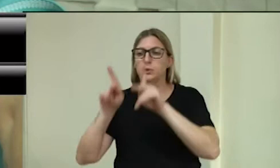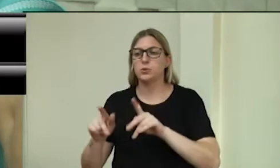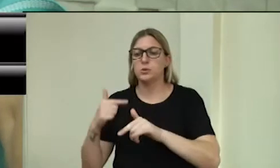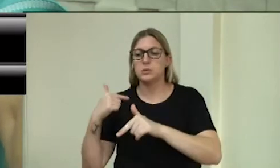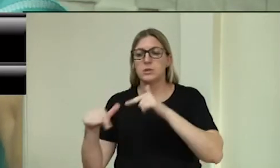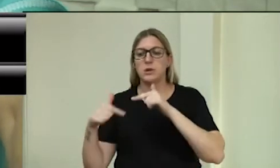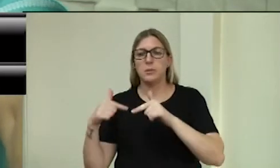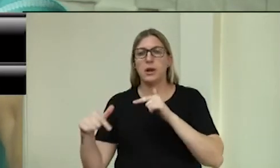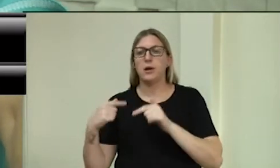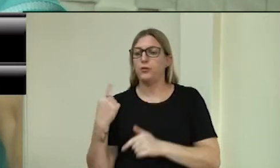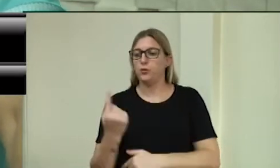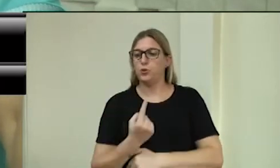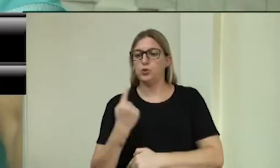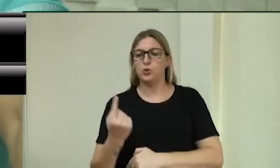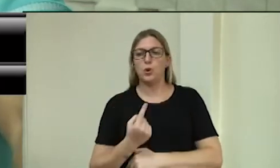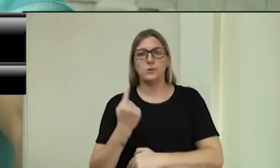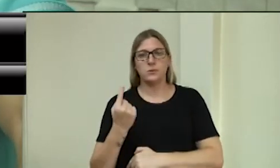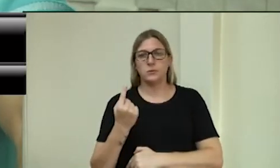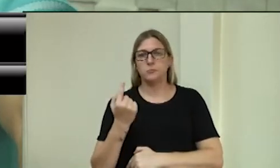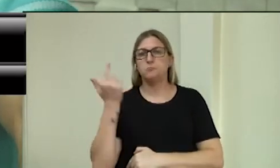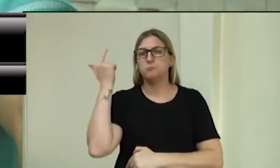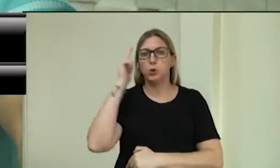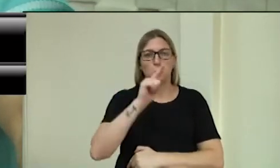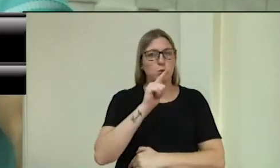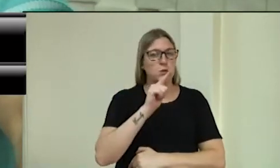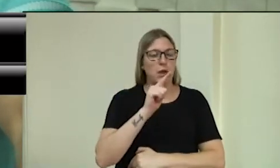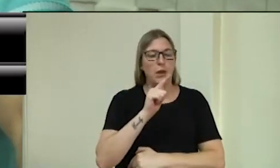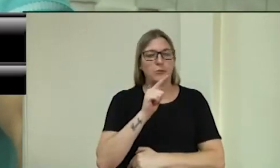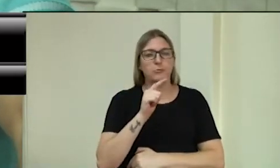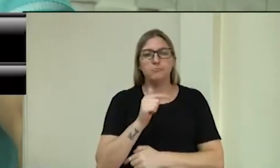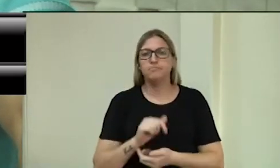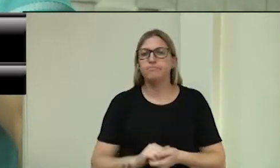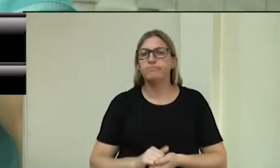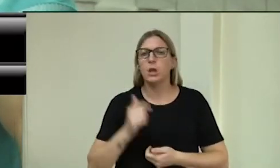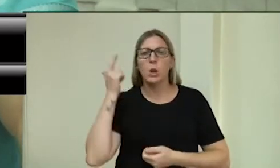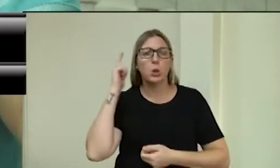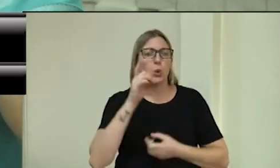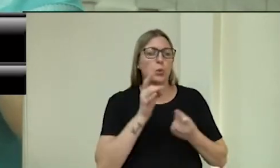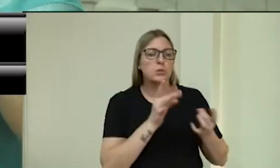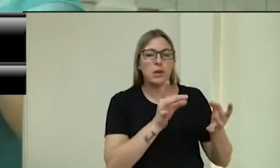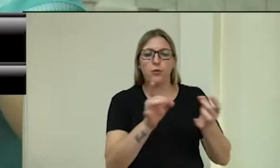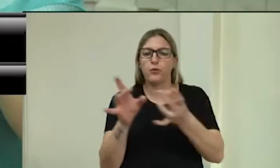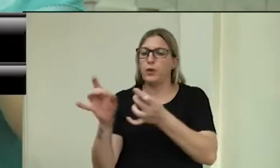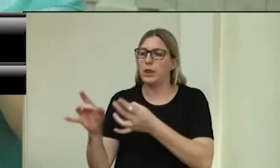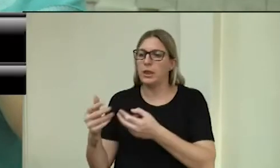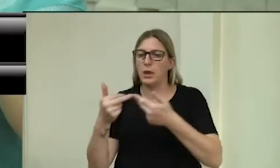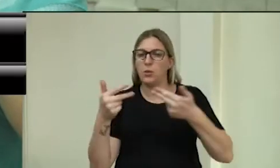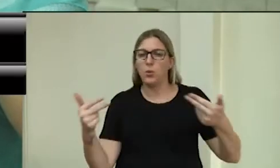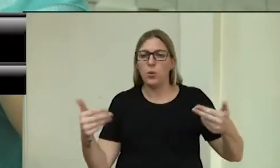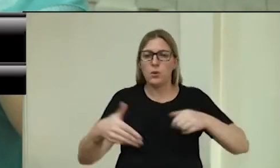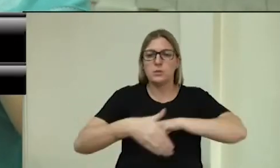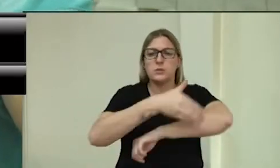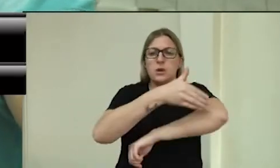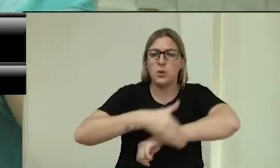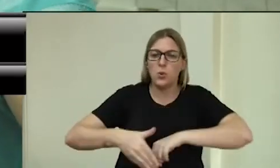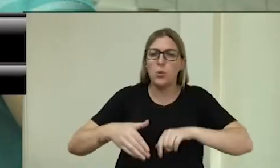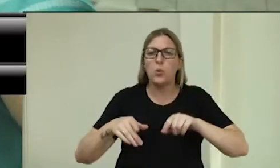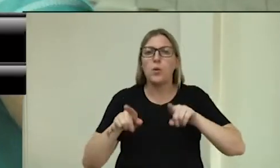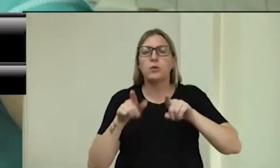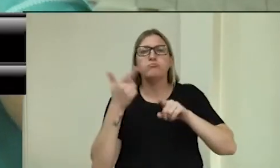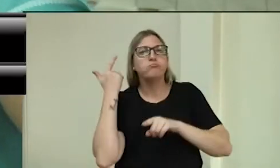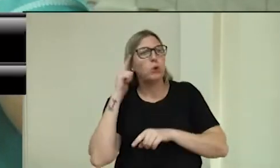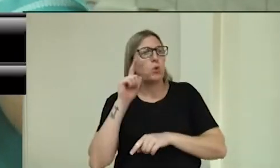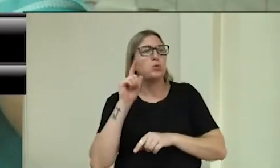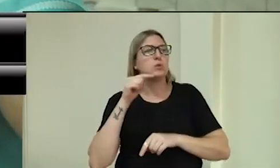não consegue mais vender na rua, não consegue mais fazer o seu trabalho, que eles faziam o trabalho de casa em casa.